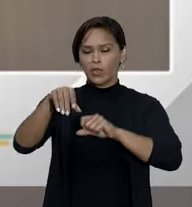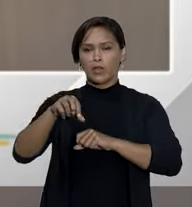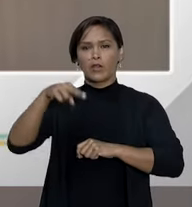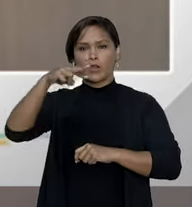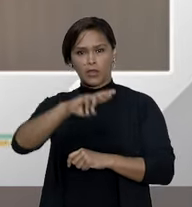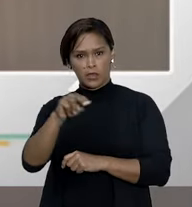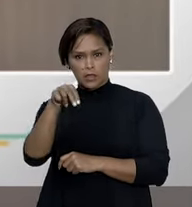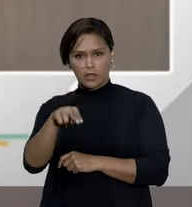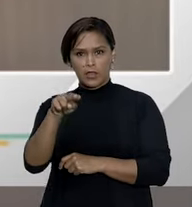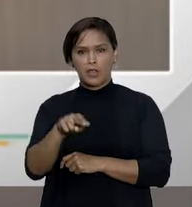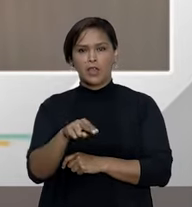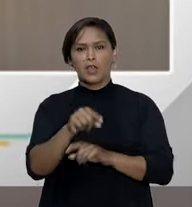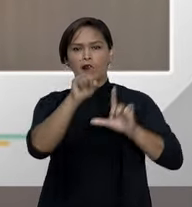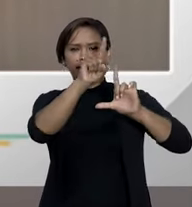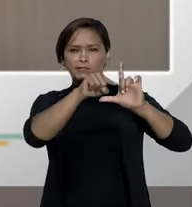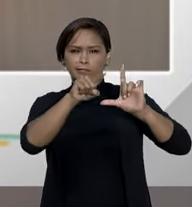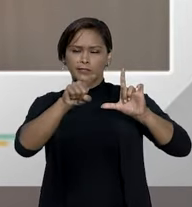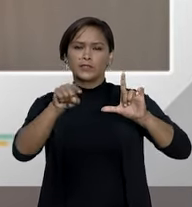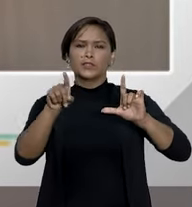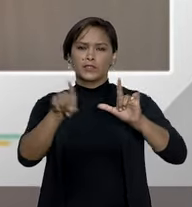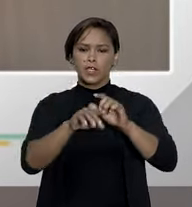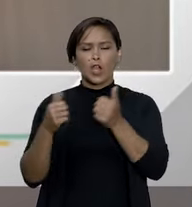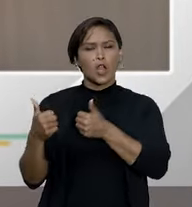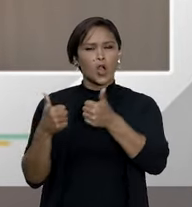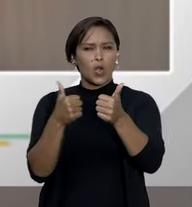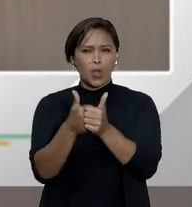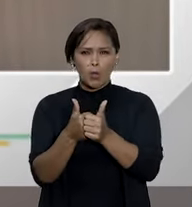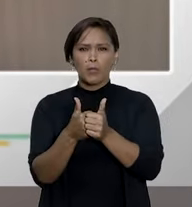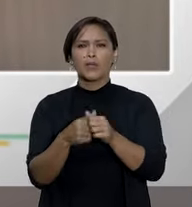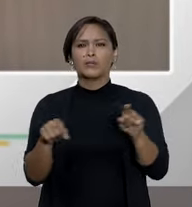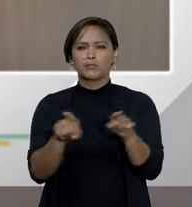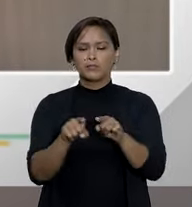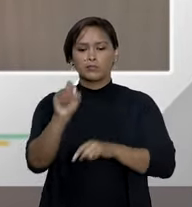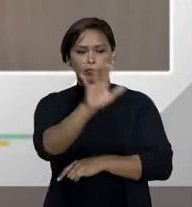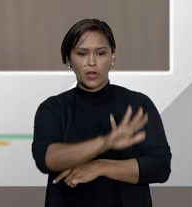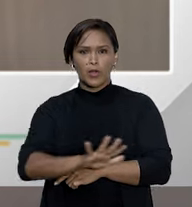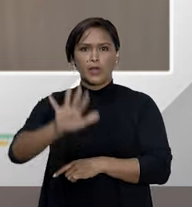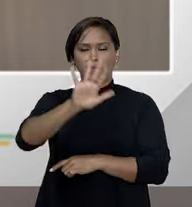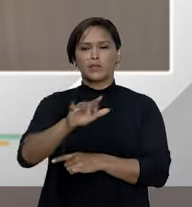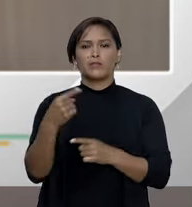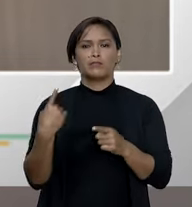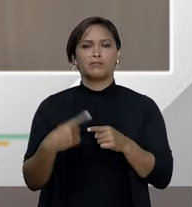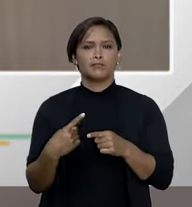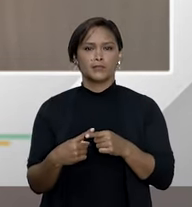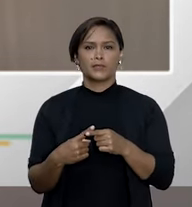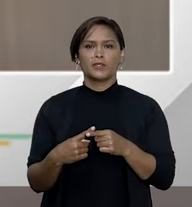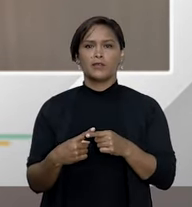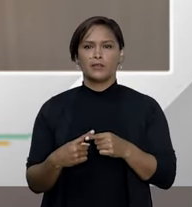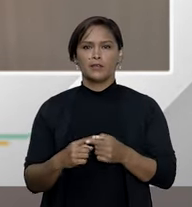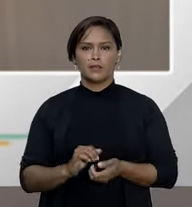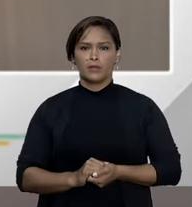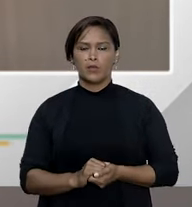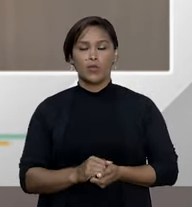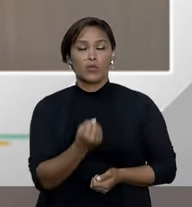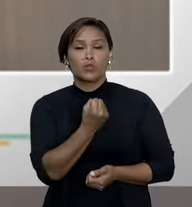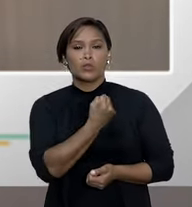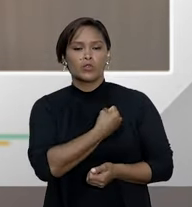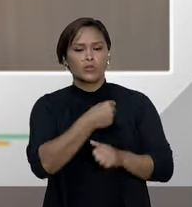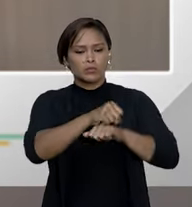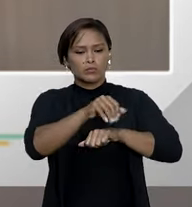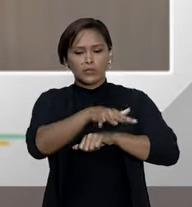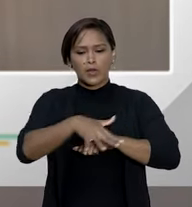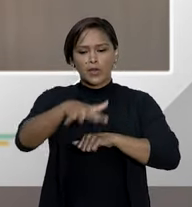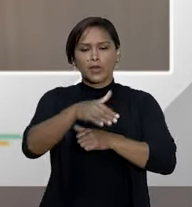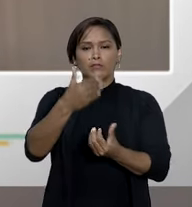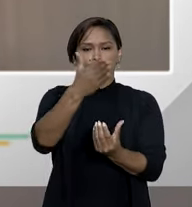apanha essa demanda a nível nacional, de que o número de distribuição